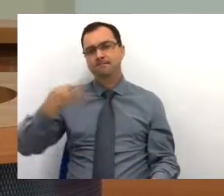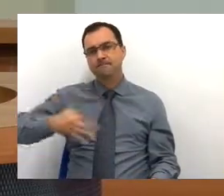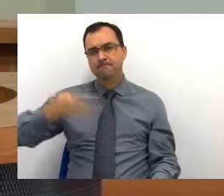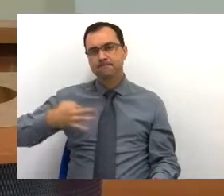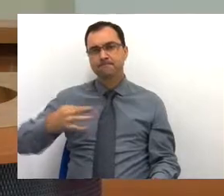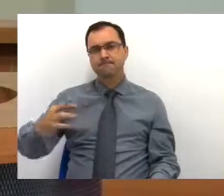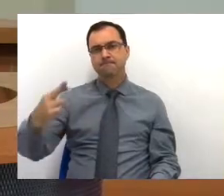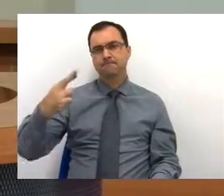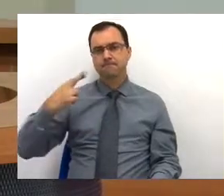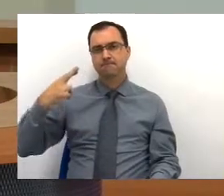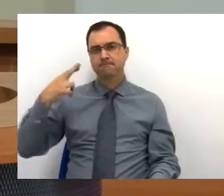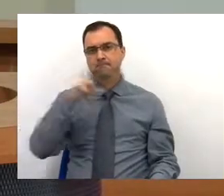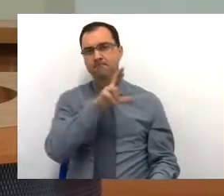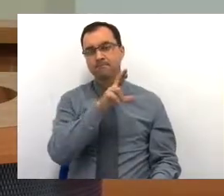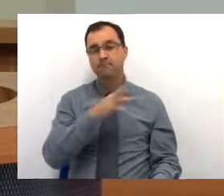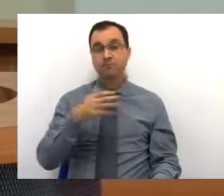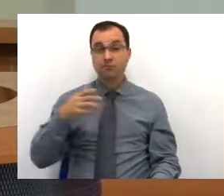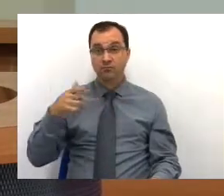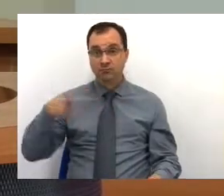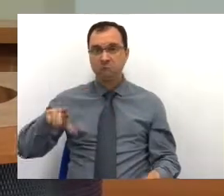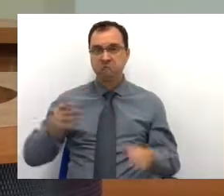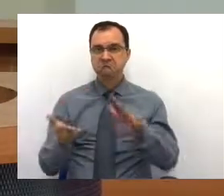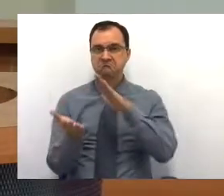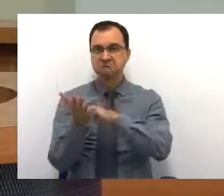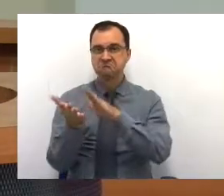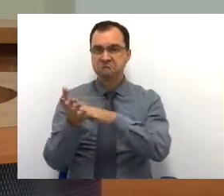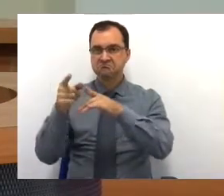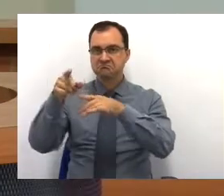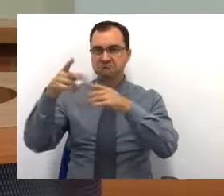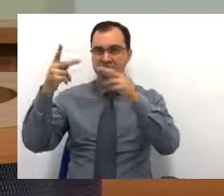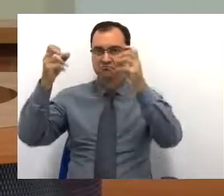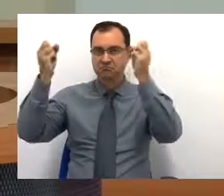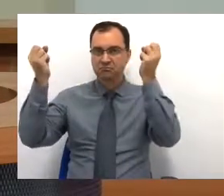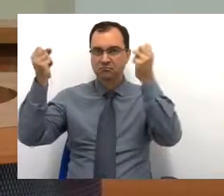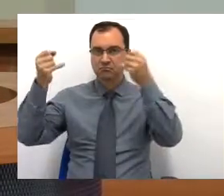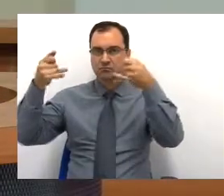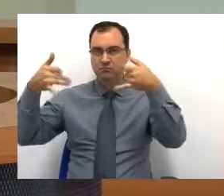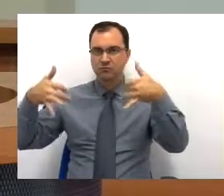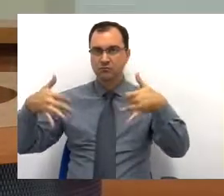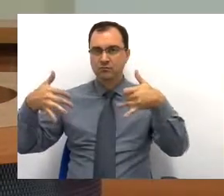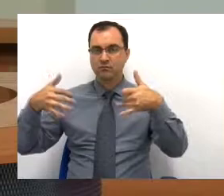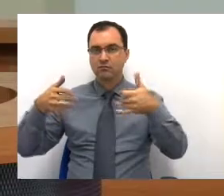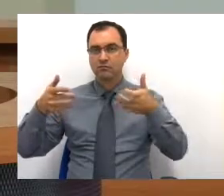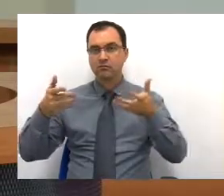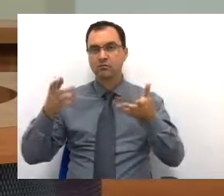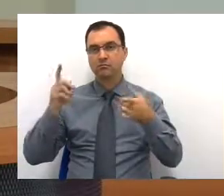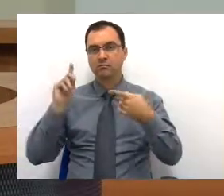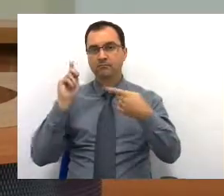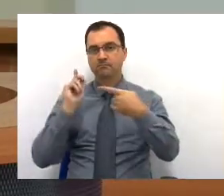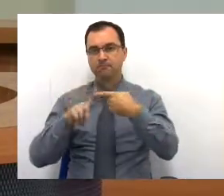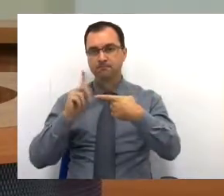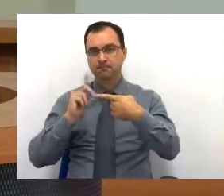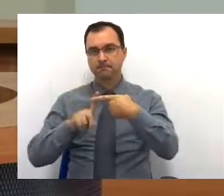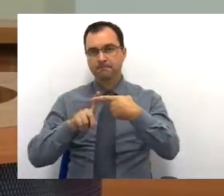obter as respostas. Mas, mais uma vez, parabéns pela explanação. Vamos lá. Primeiro,